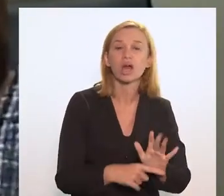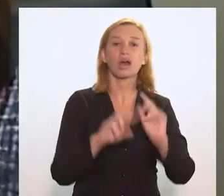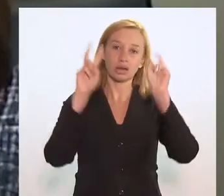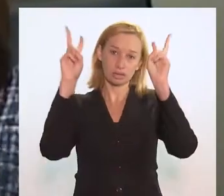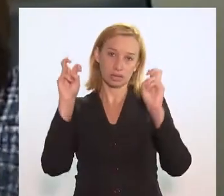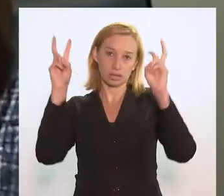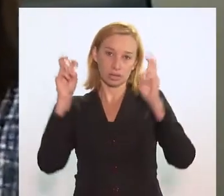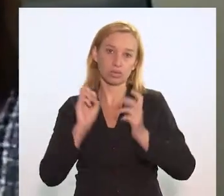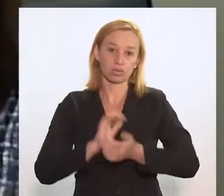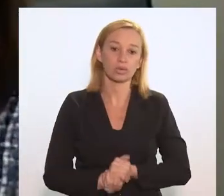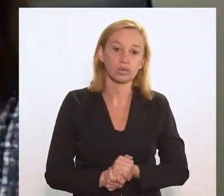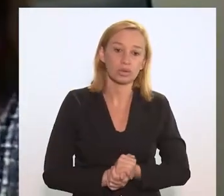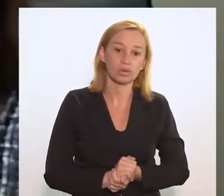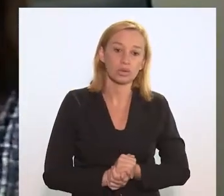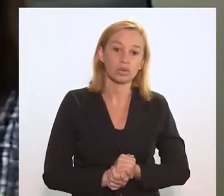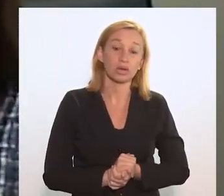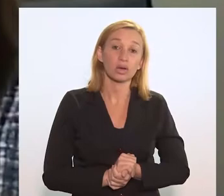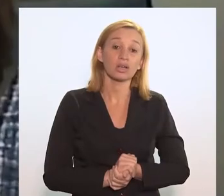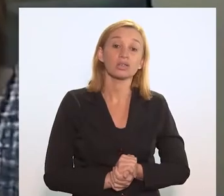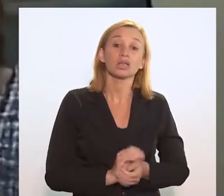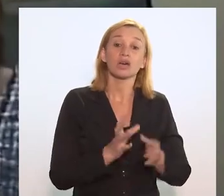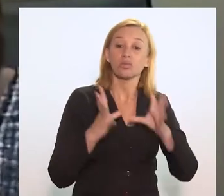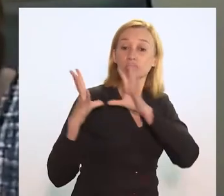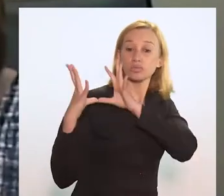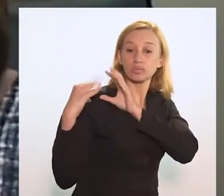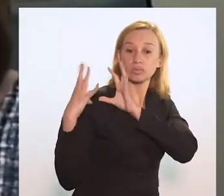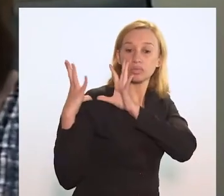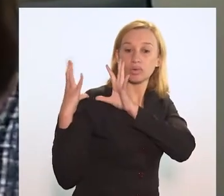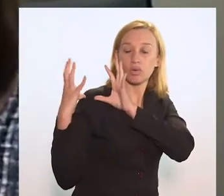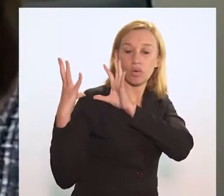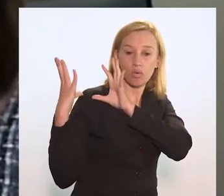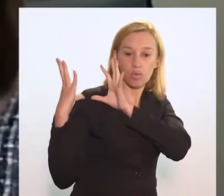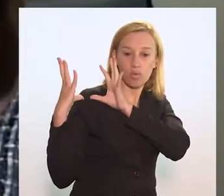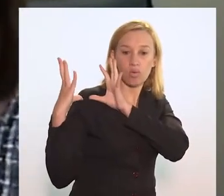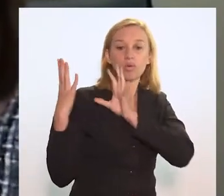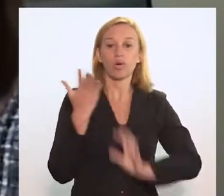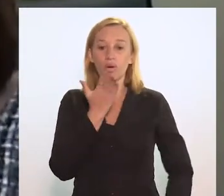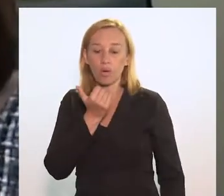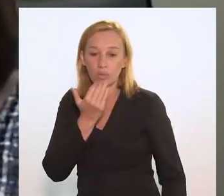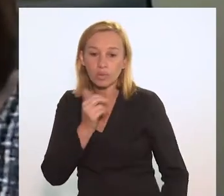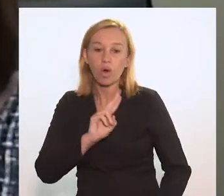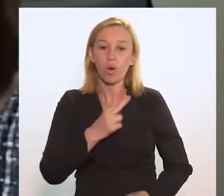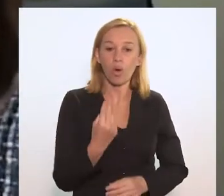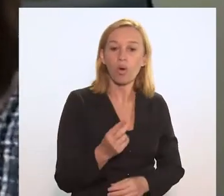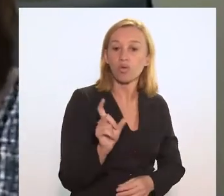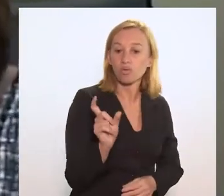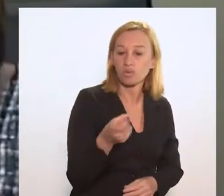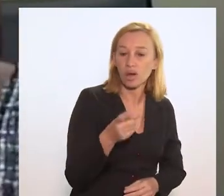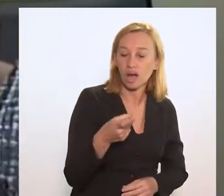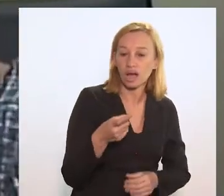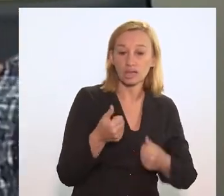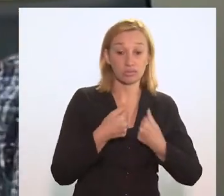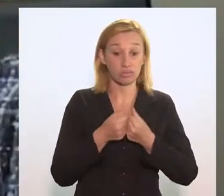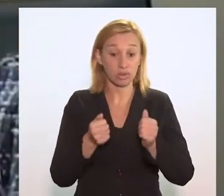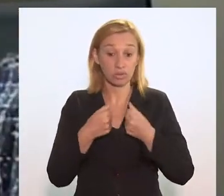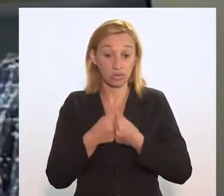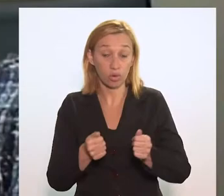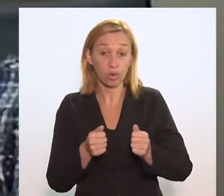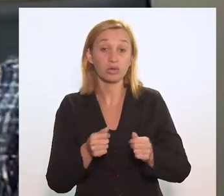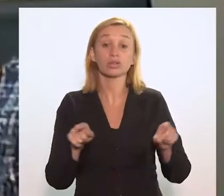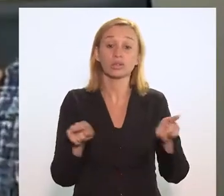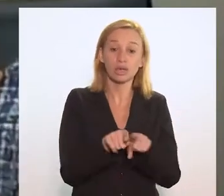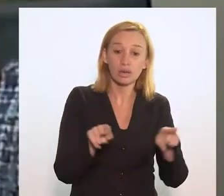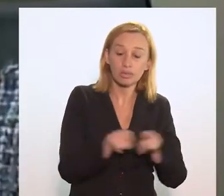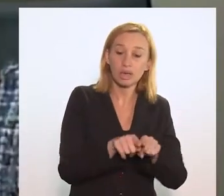essa questão, seja pagamento de cesta básica, seja um vale-transporte que alcance